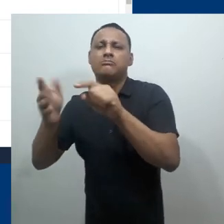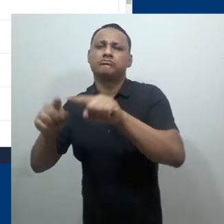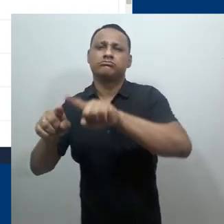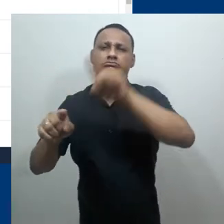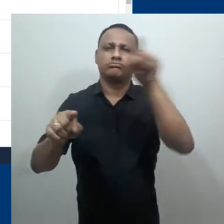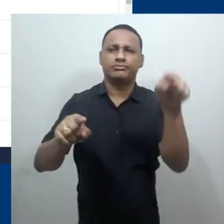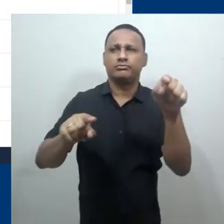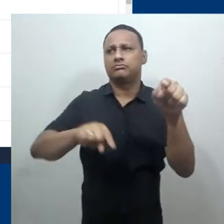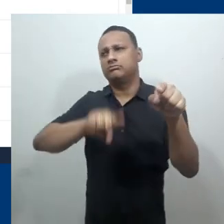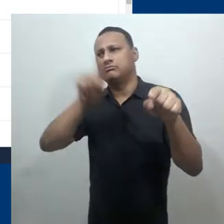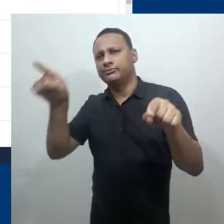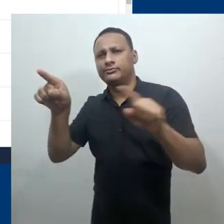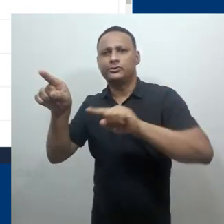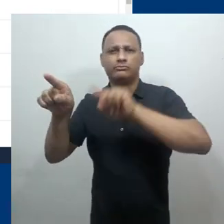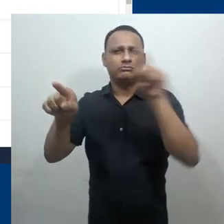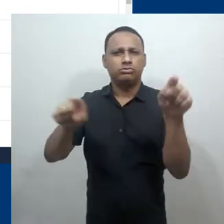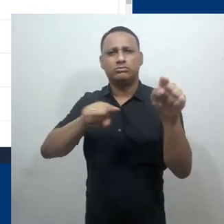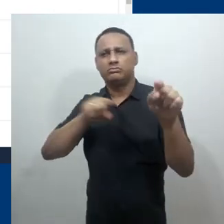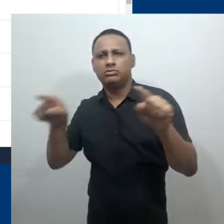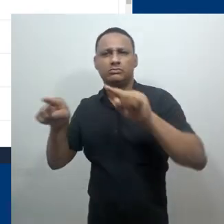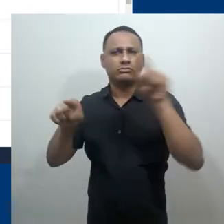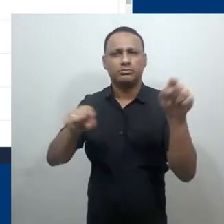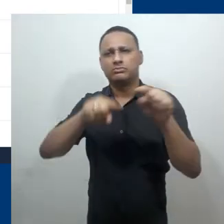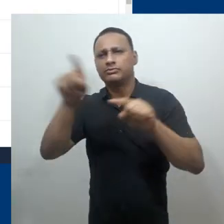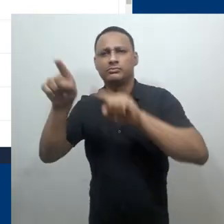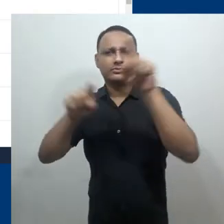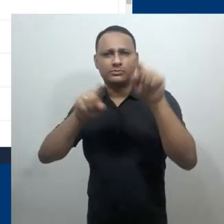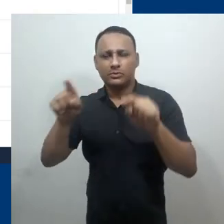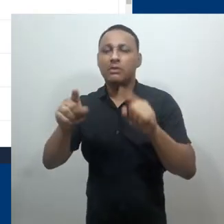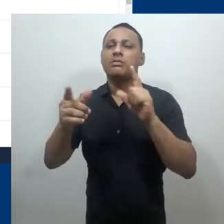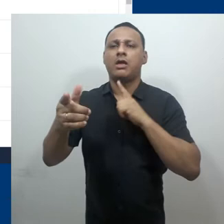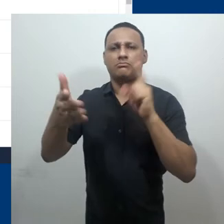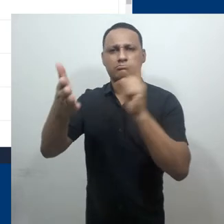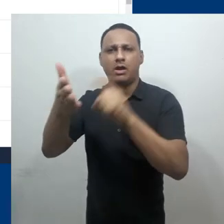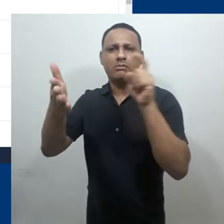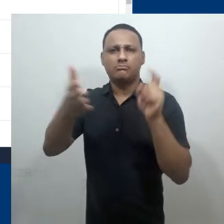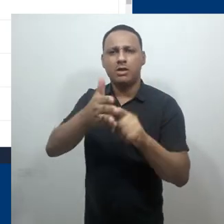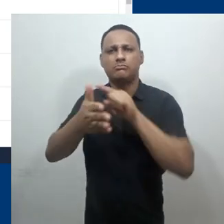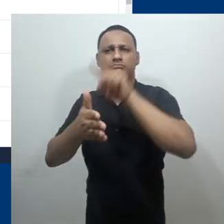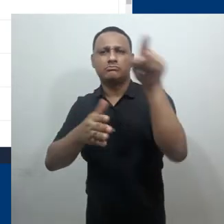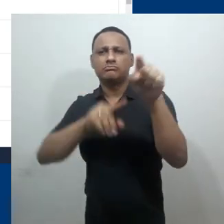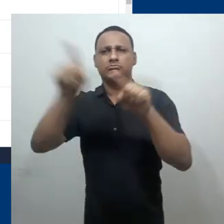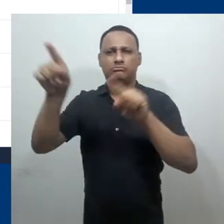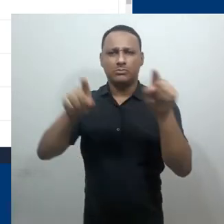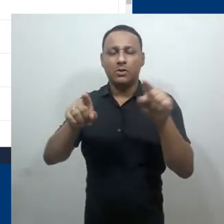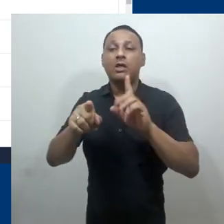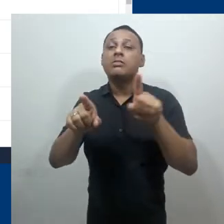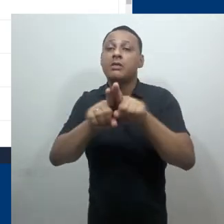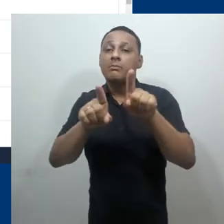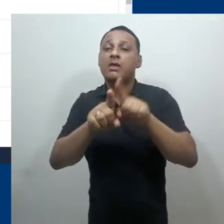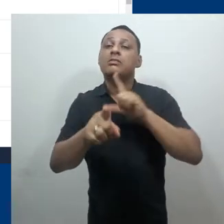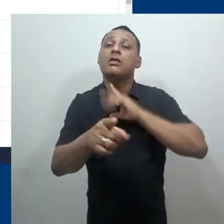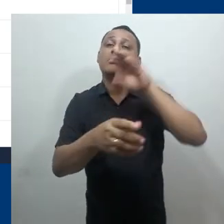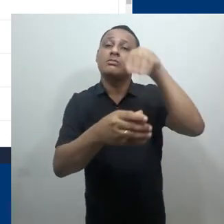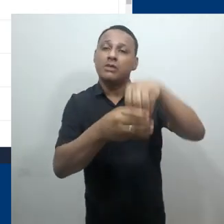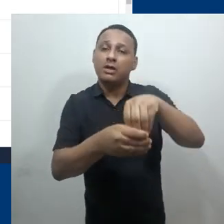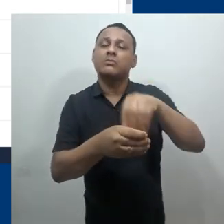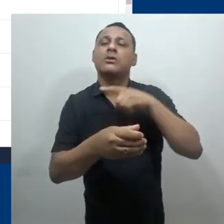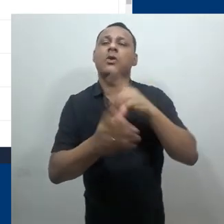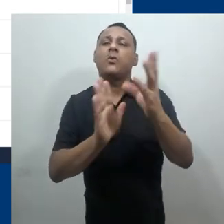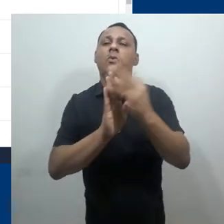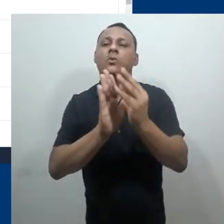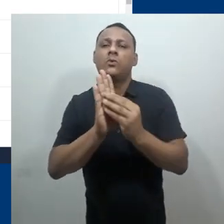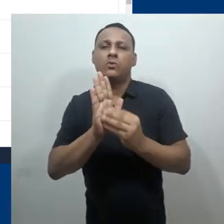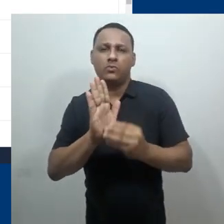recursos de navegação, bem como outros painéis, dependendo do seu nível de permissão. Na parte central, nós temos o